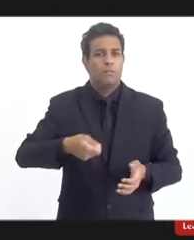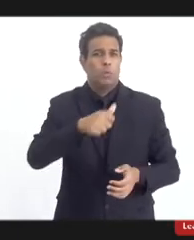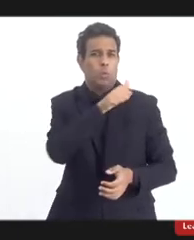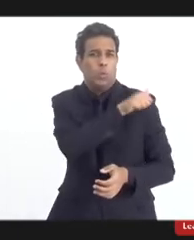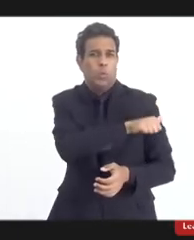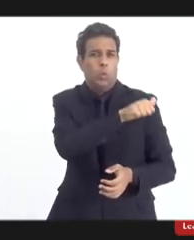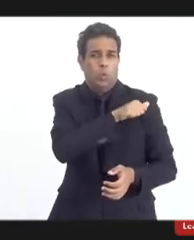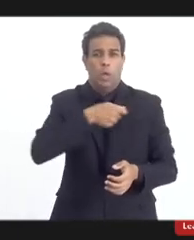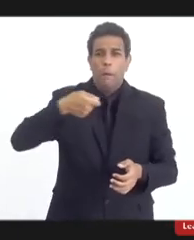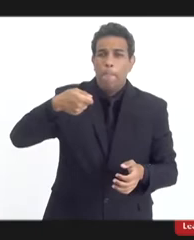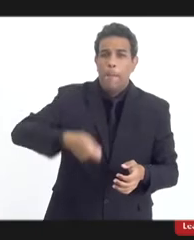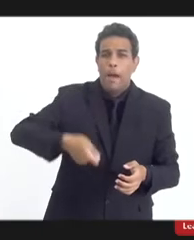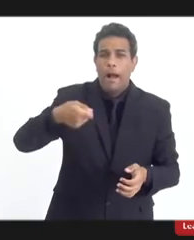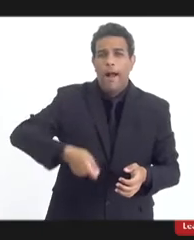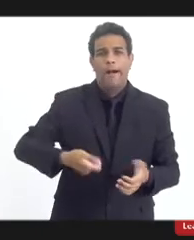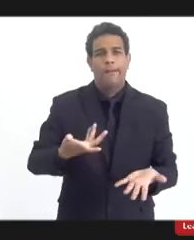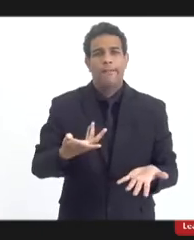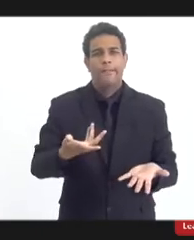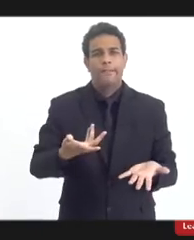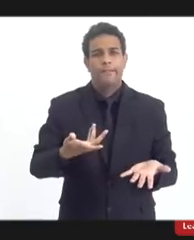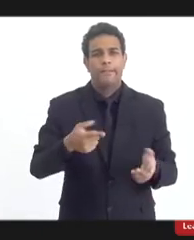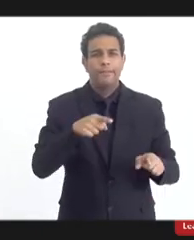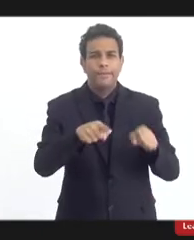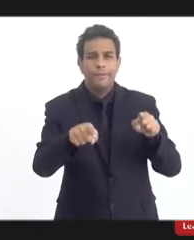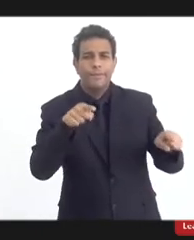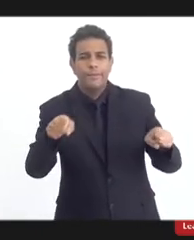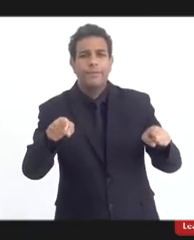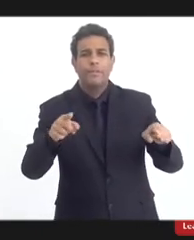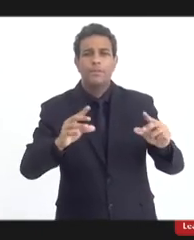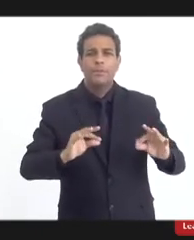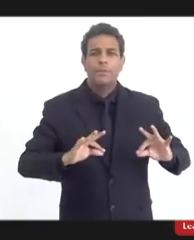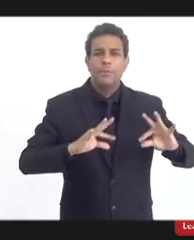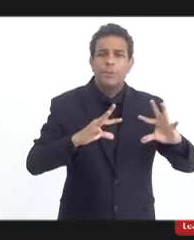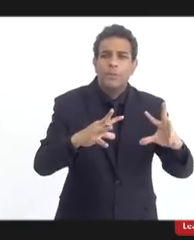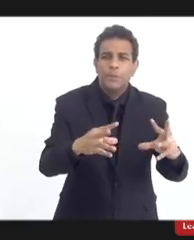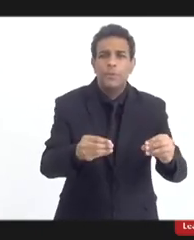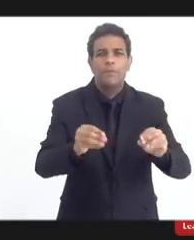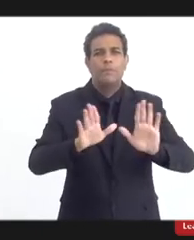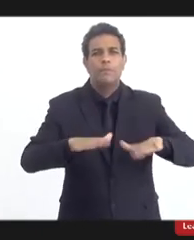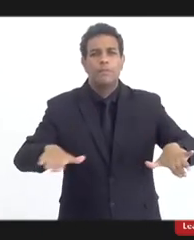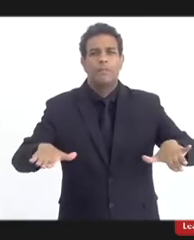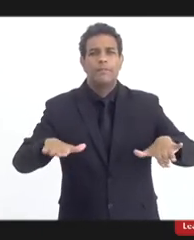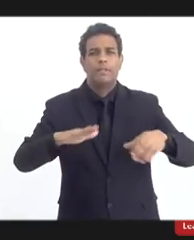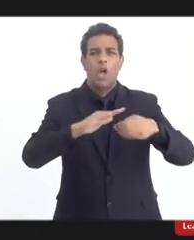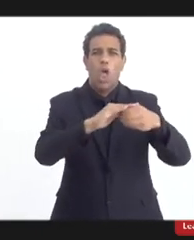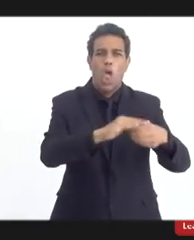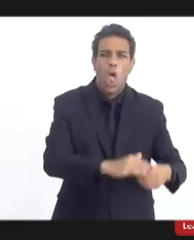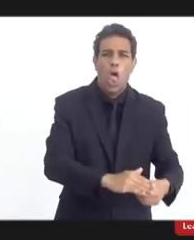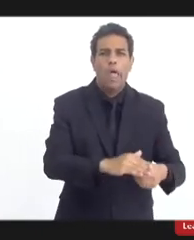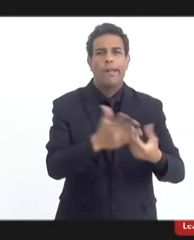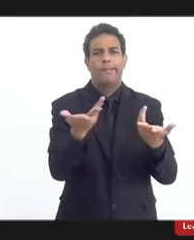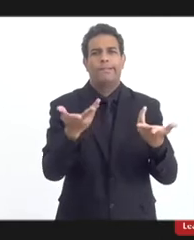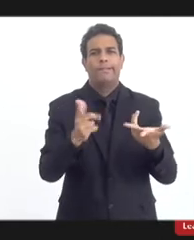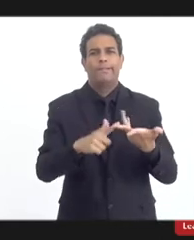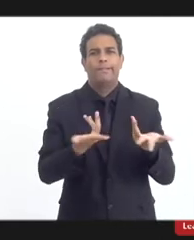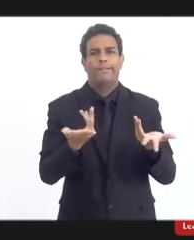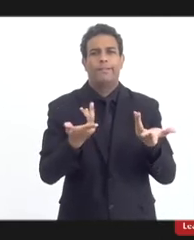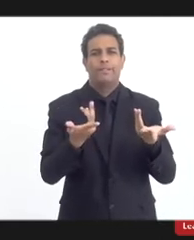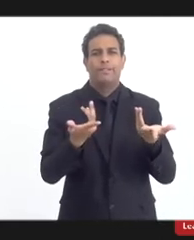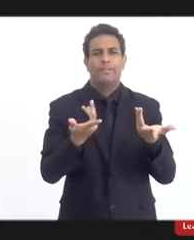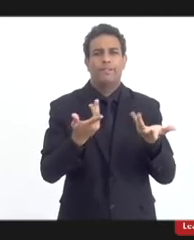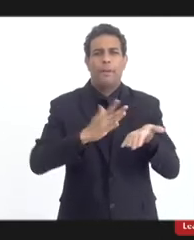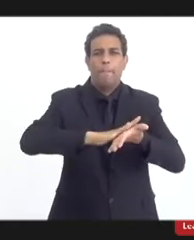sob custódia do Estado, são vítimas de toda sorte de humilhação, discriminação,